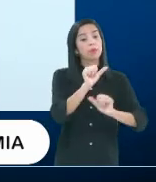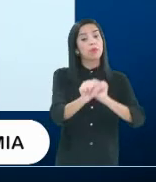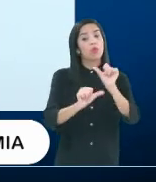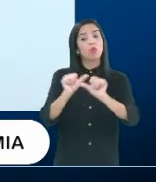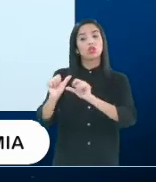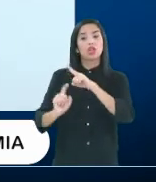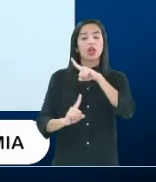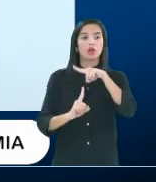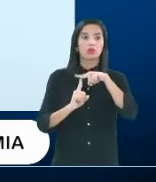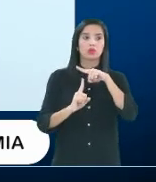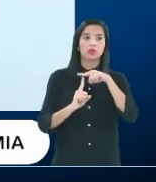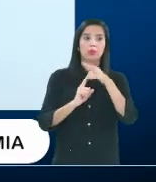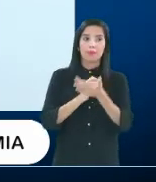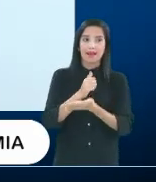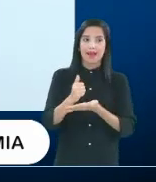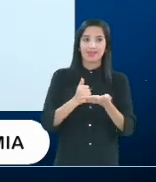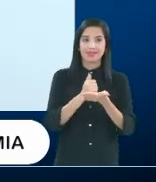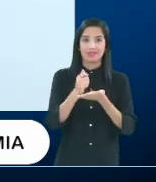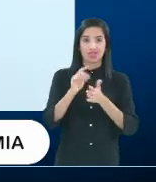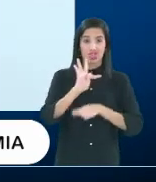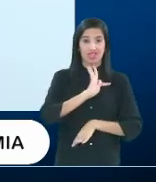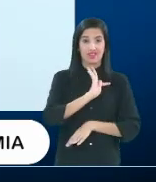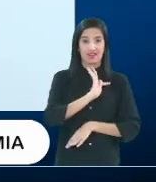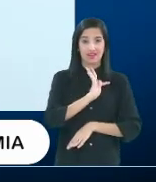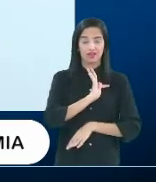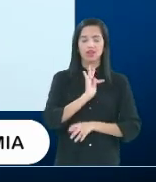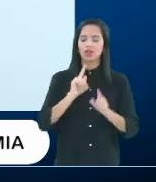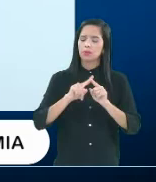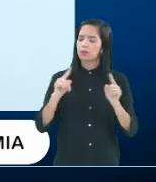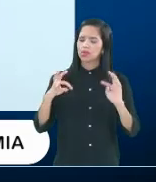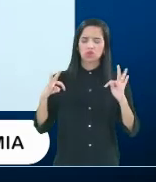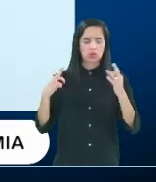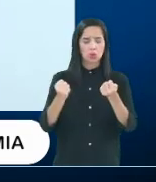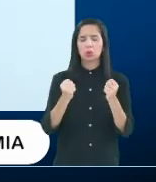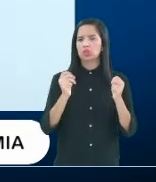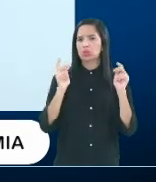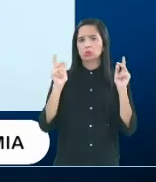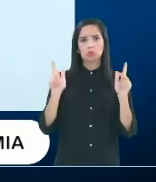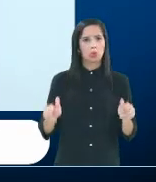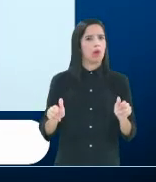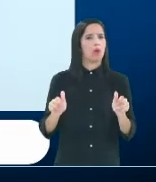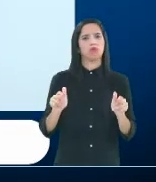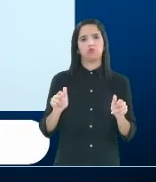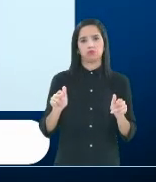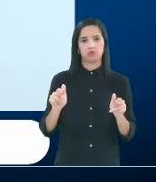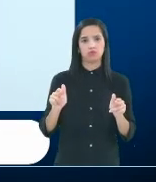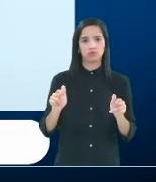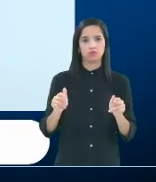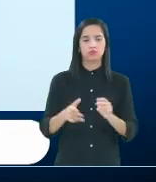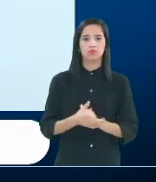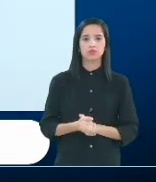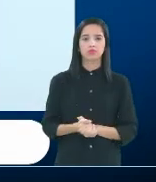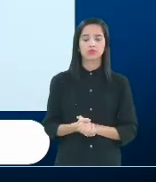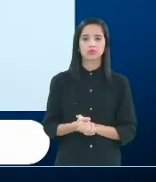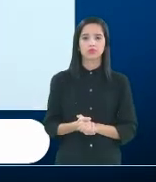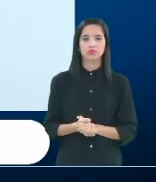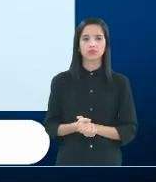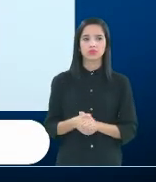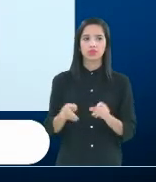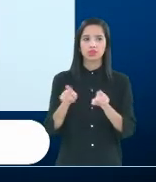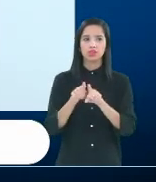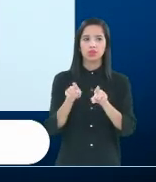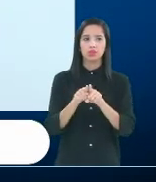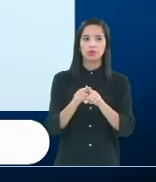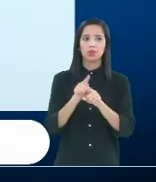é só a base teórica e algumas técnicas, mas todas funcionam, e o que muda também,